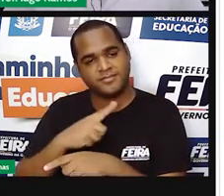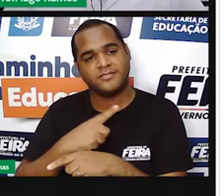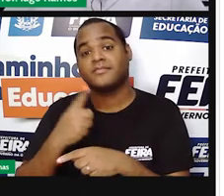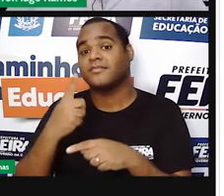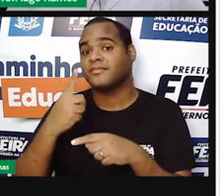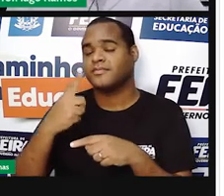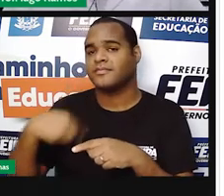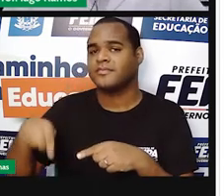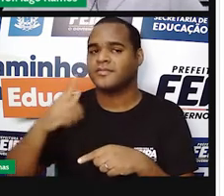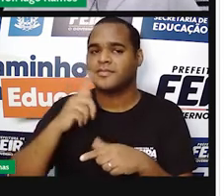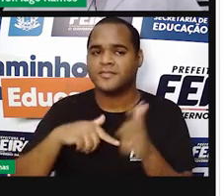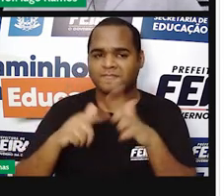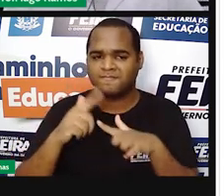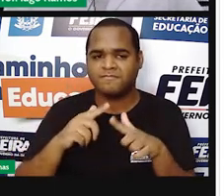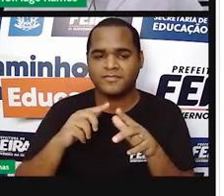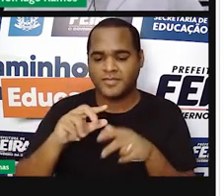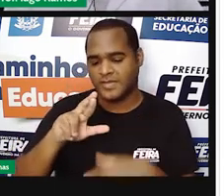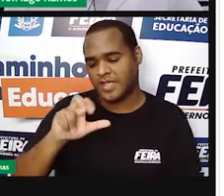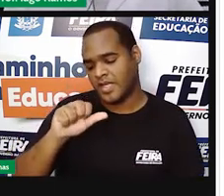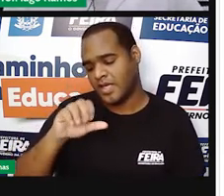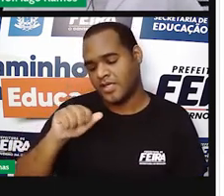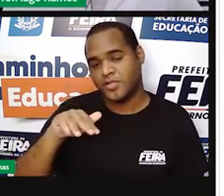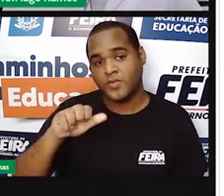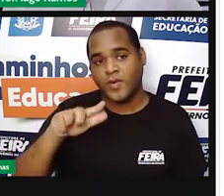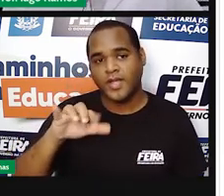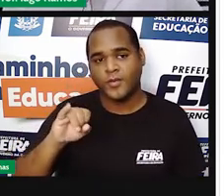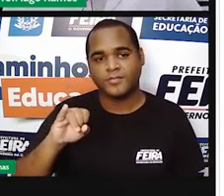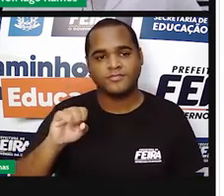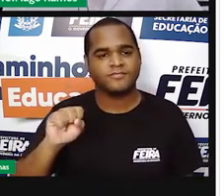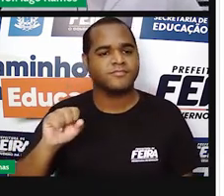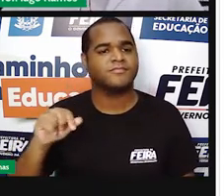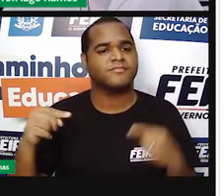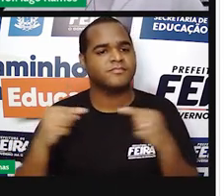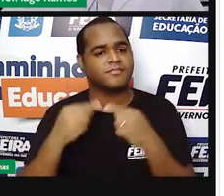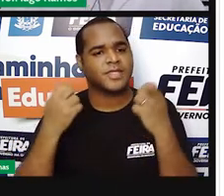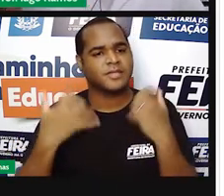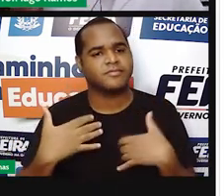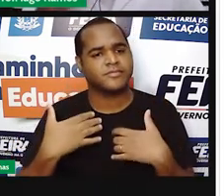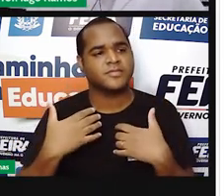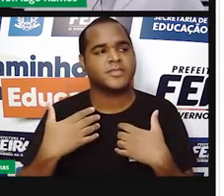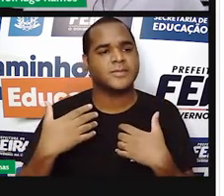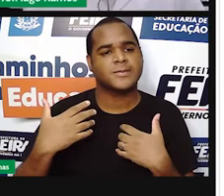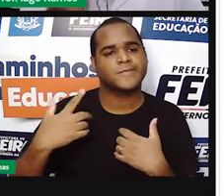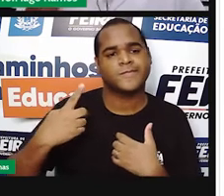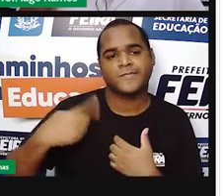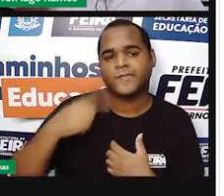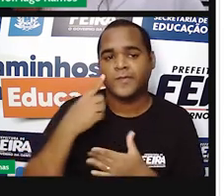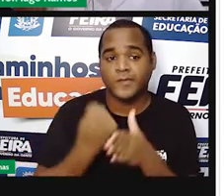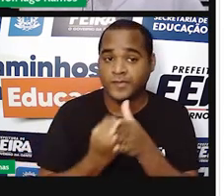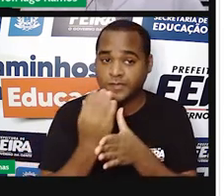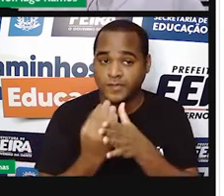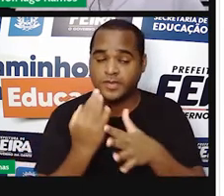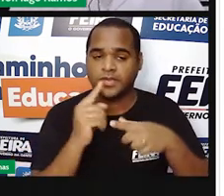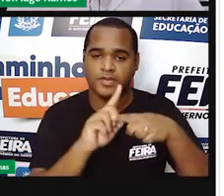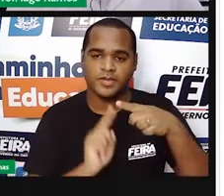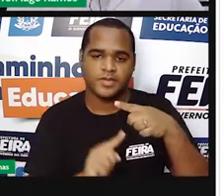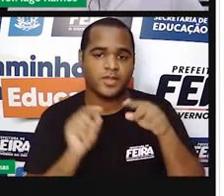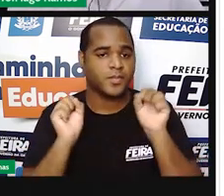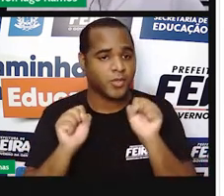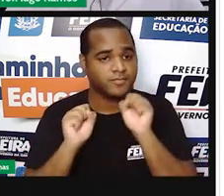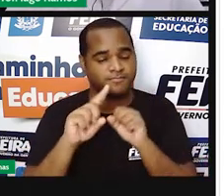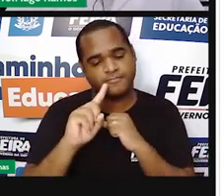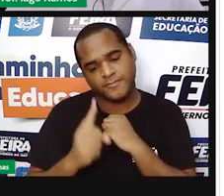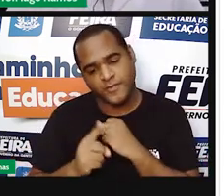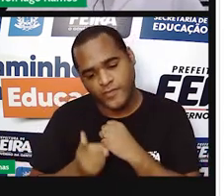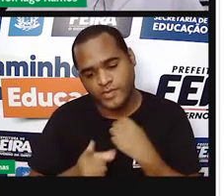números racionais, que são números que tem, que nascem de frações e podem ter vírgula,